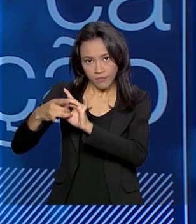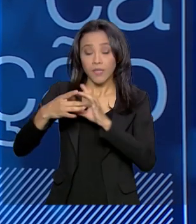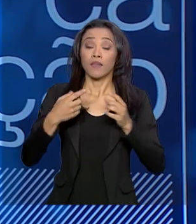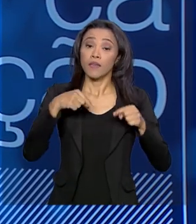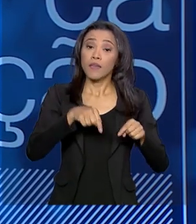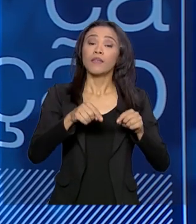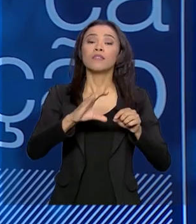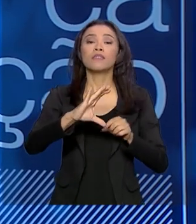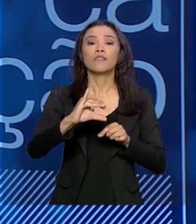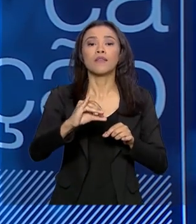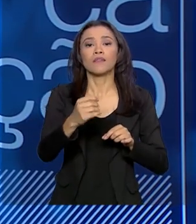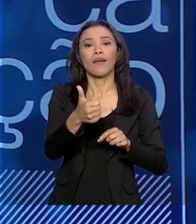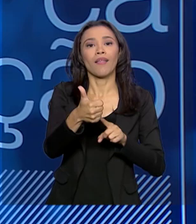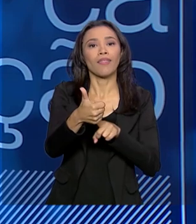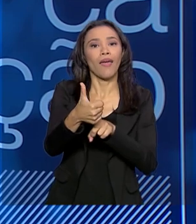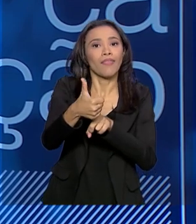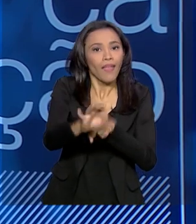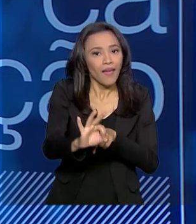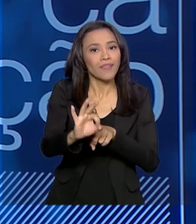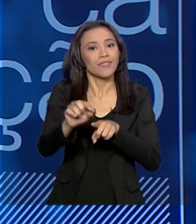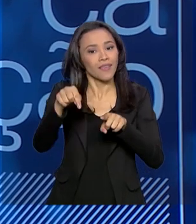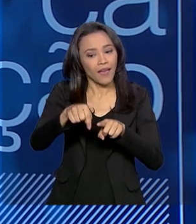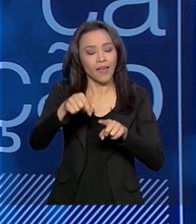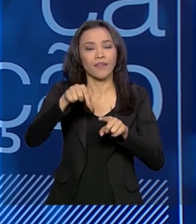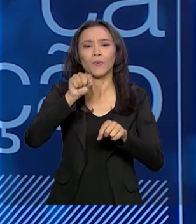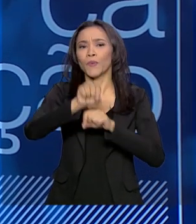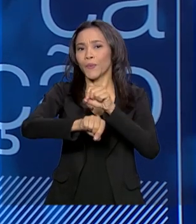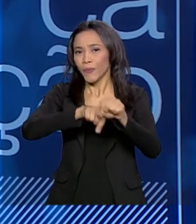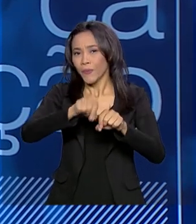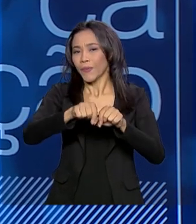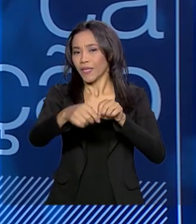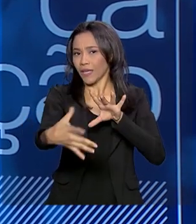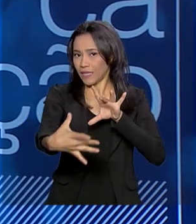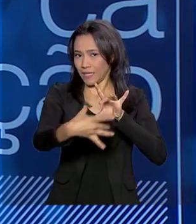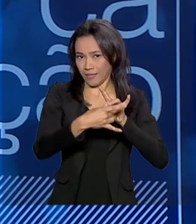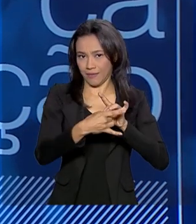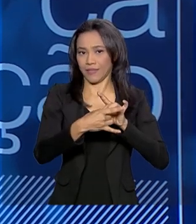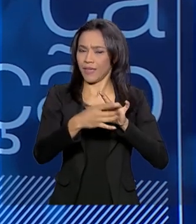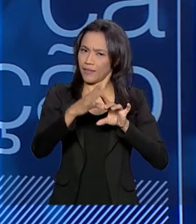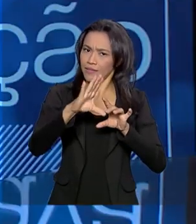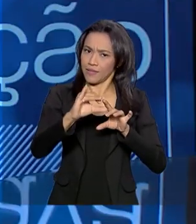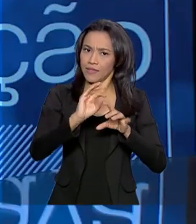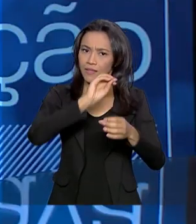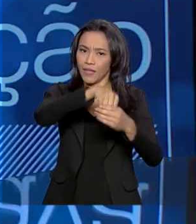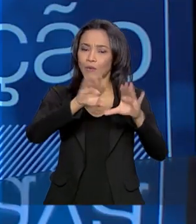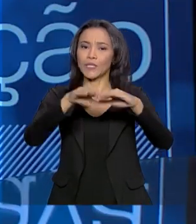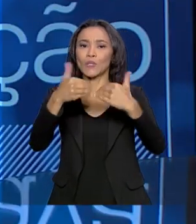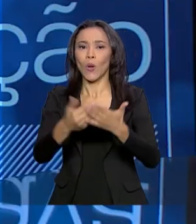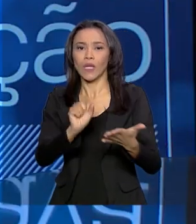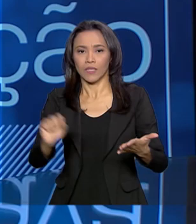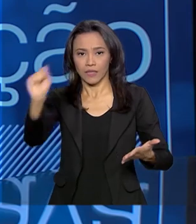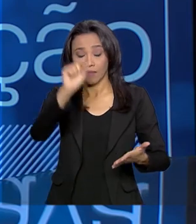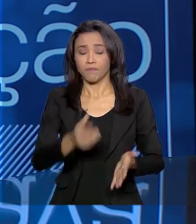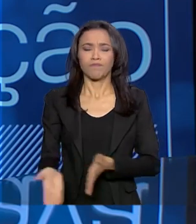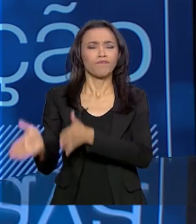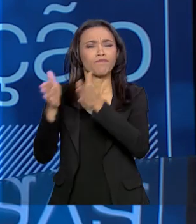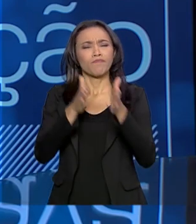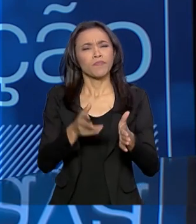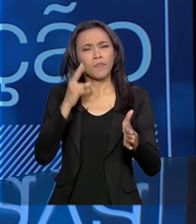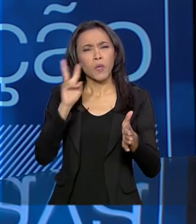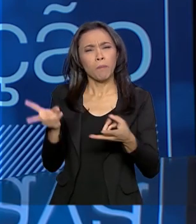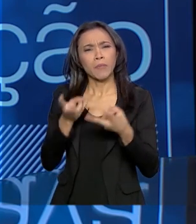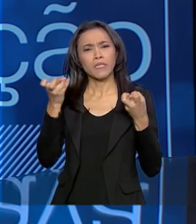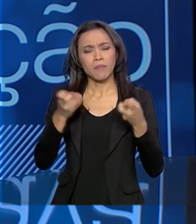é um dos programas que está ligado a esse grande guarda-chuva, que é o Ciência nas Escolas. Agora, pelo que eu vi, o Ciência na Escola, ele tem essa grande